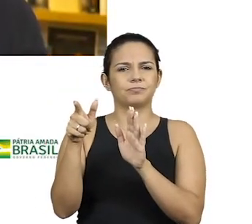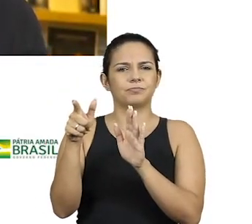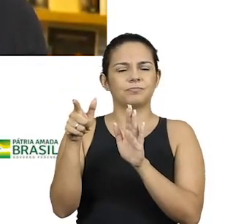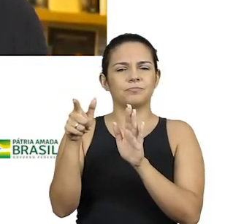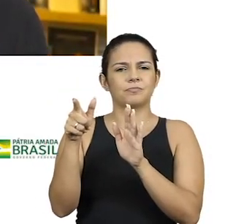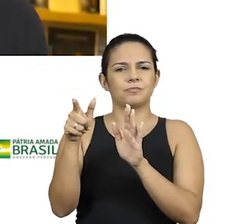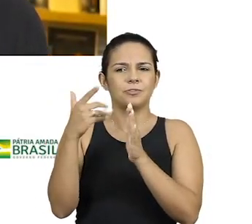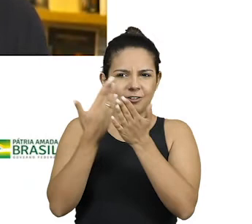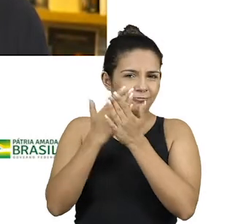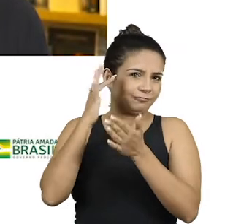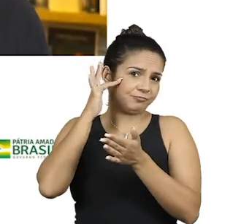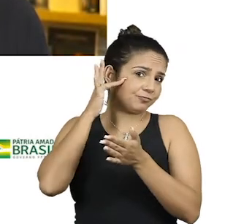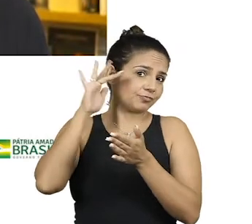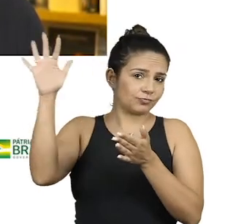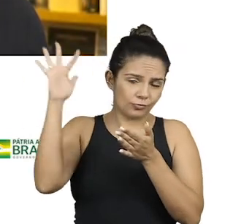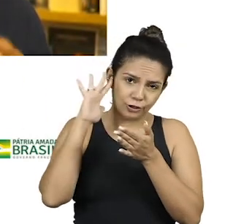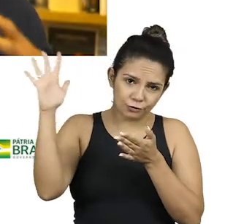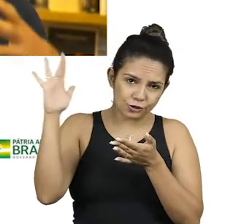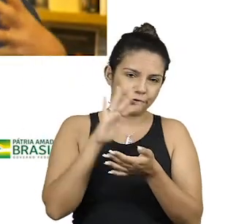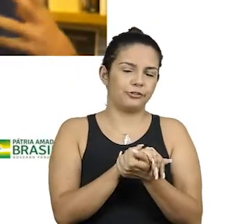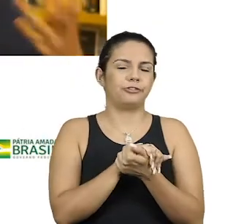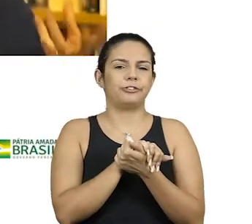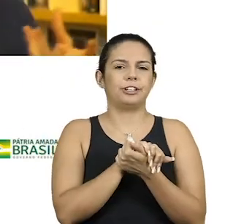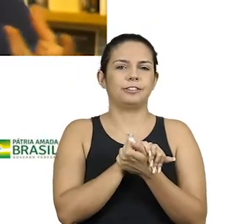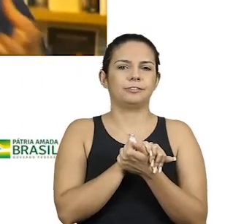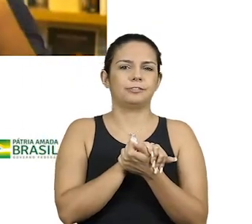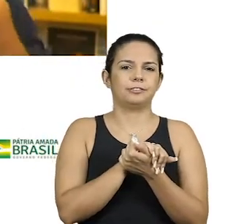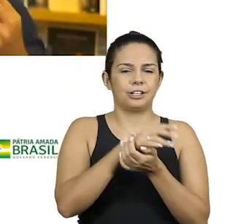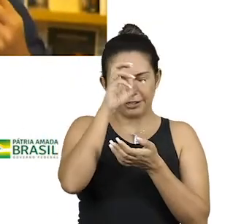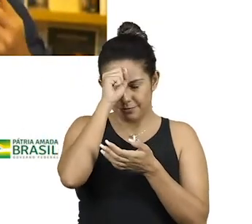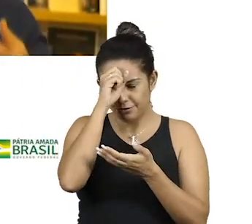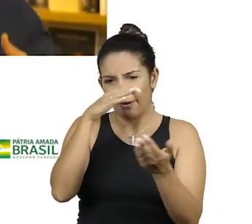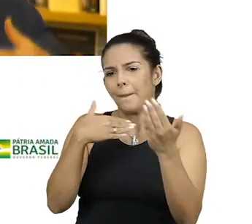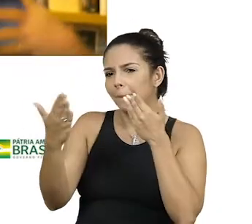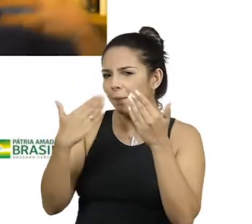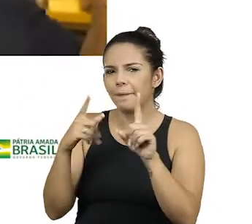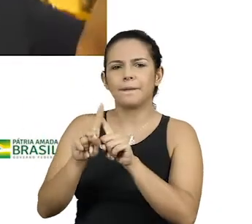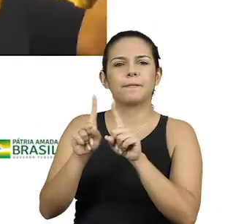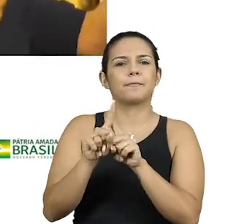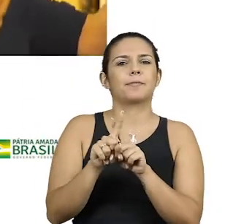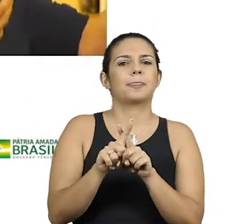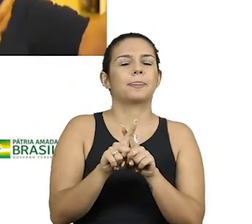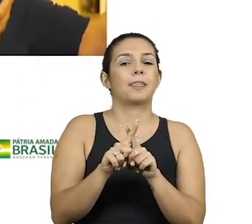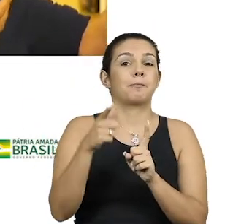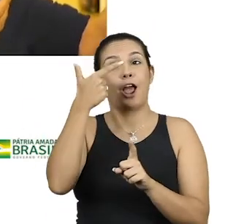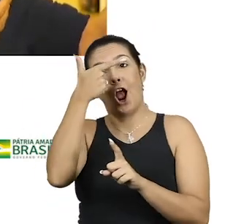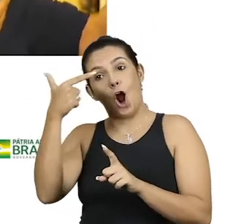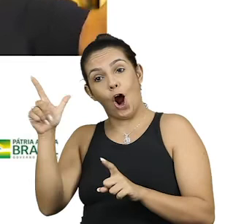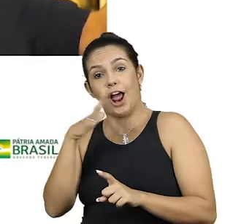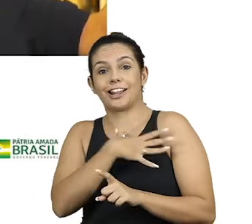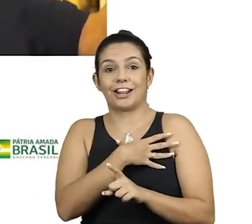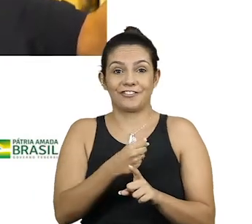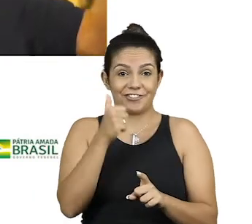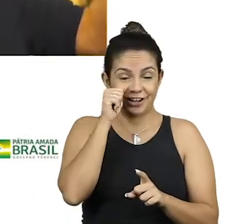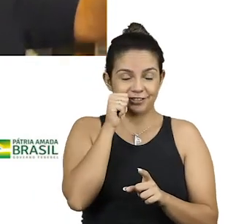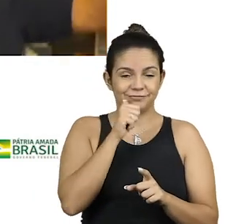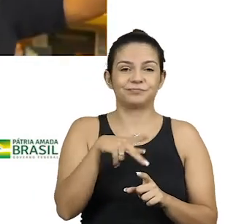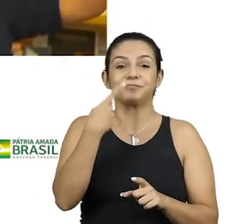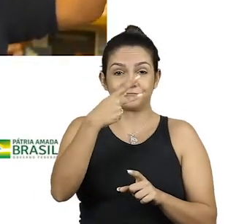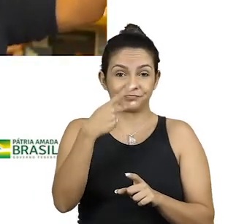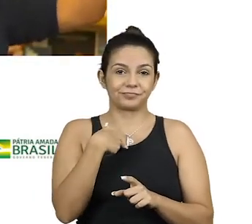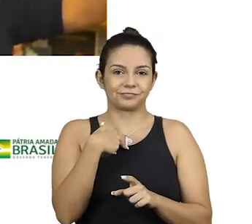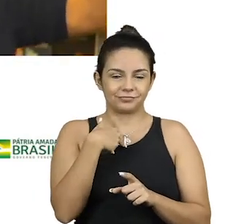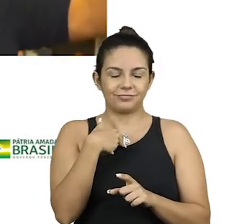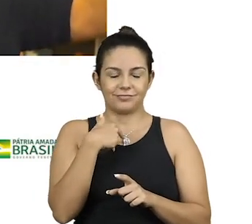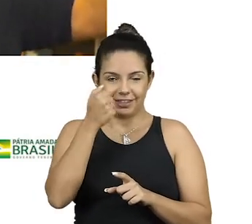enfronhado no estudo de filosofia e eu aprendendo com eles também. E mesmo a minha outra... É engraçado dizer, a